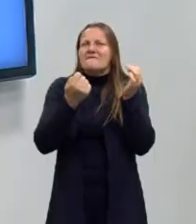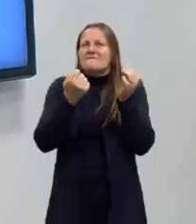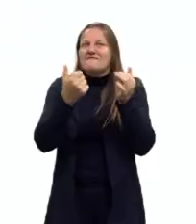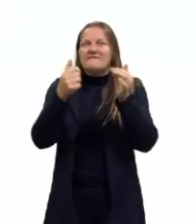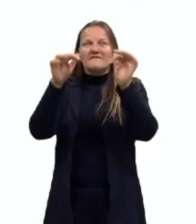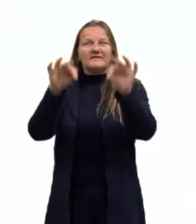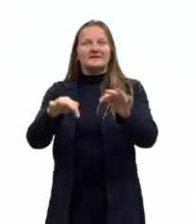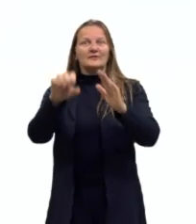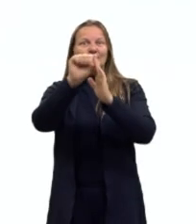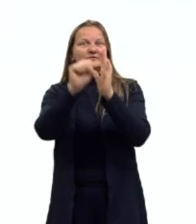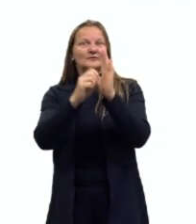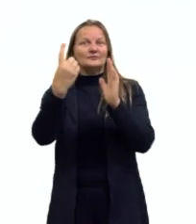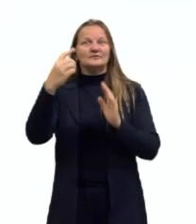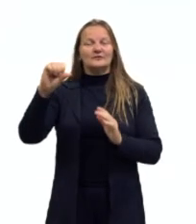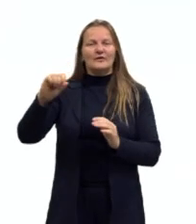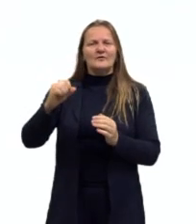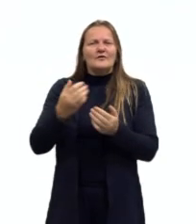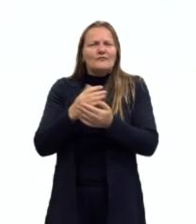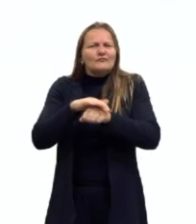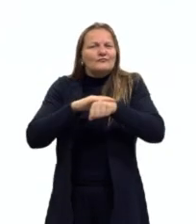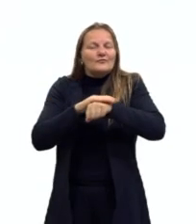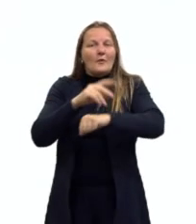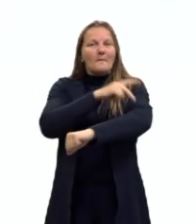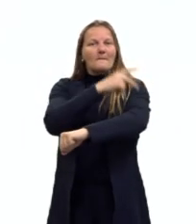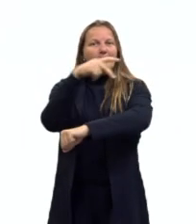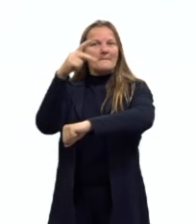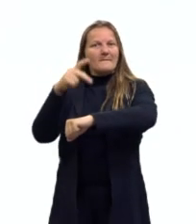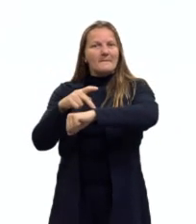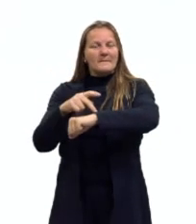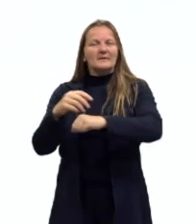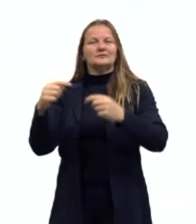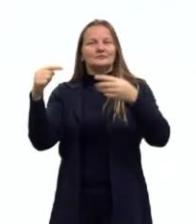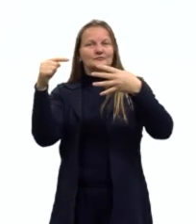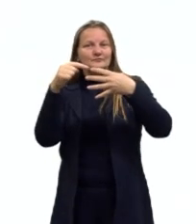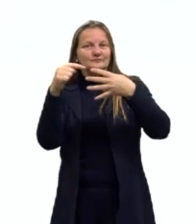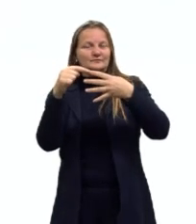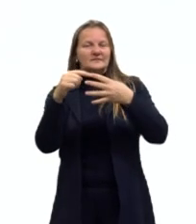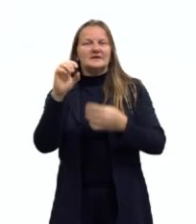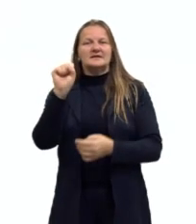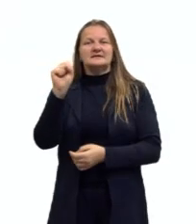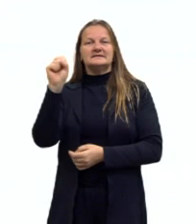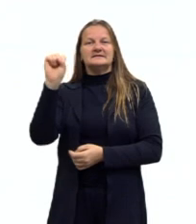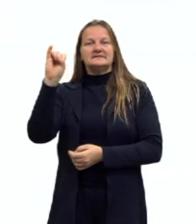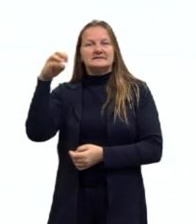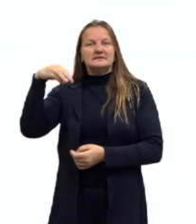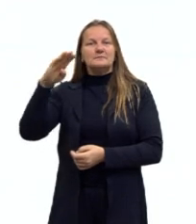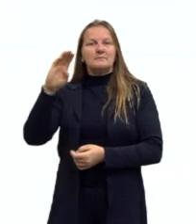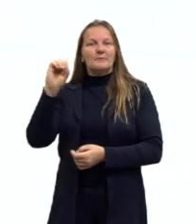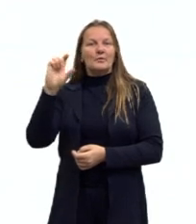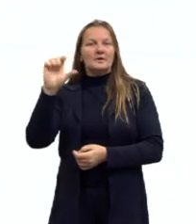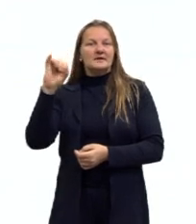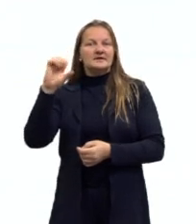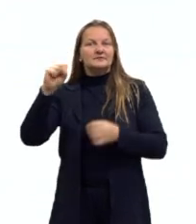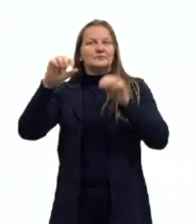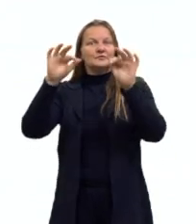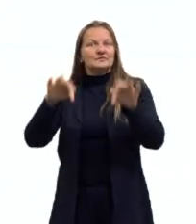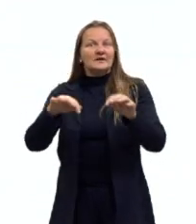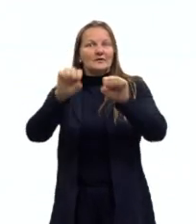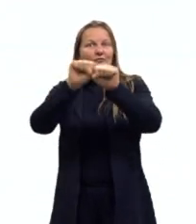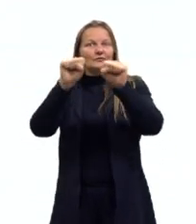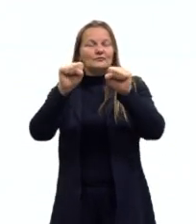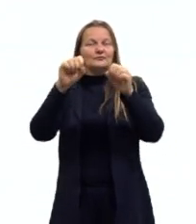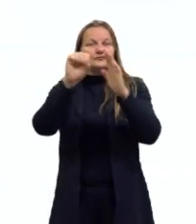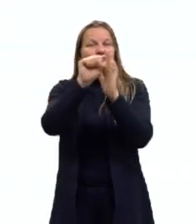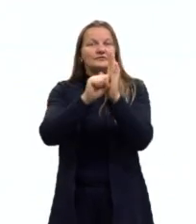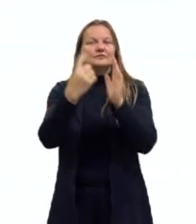do século XIX, falando sobre o parnasianismo simbolismo, que é o encerramento desse século XIX